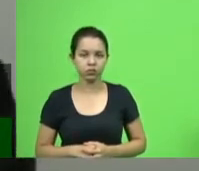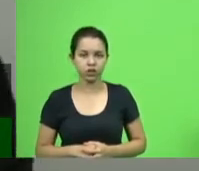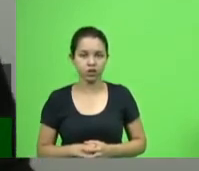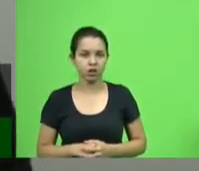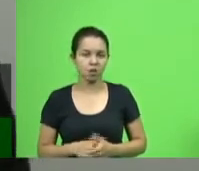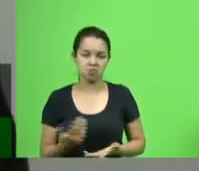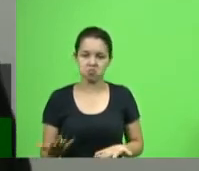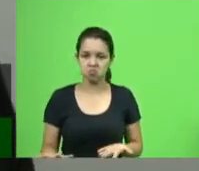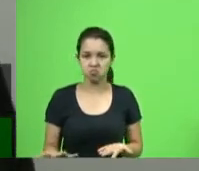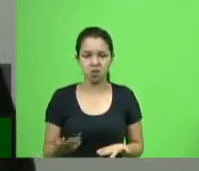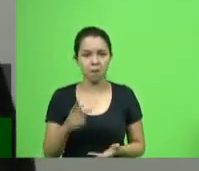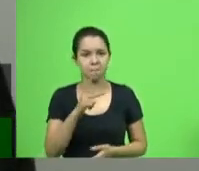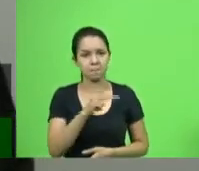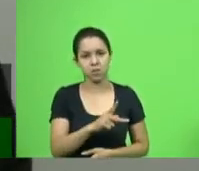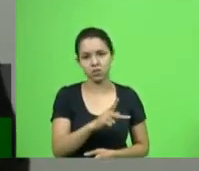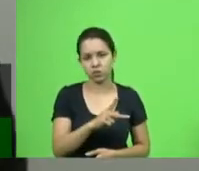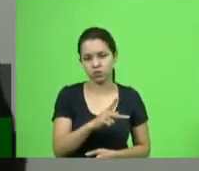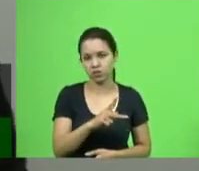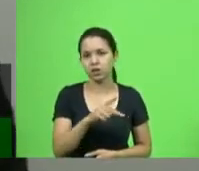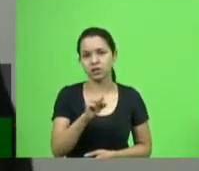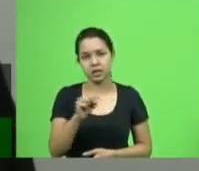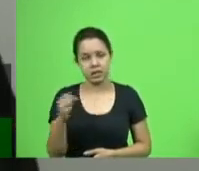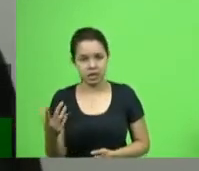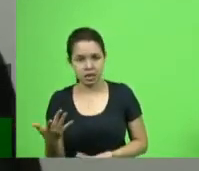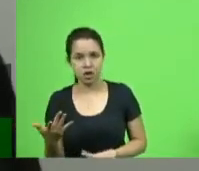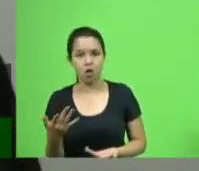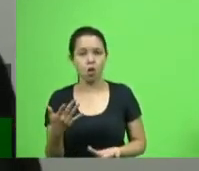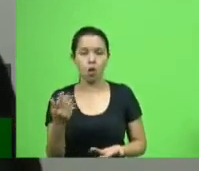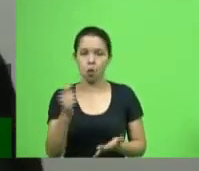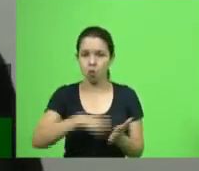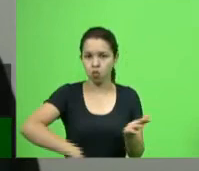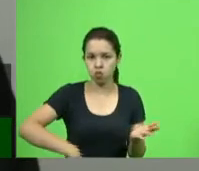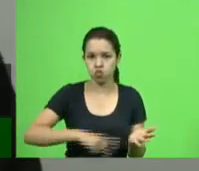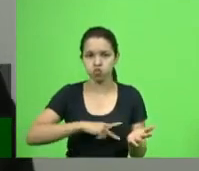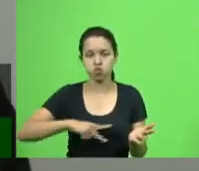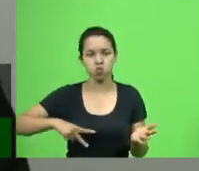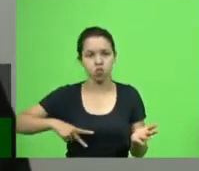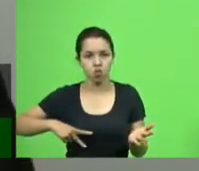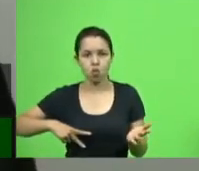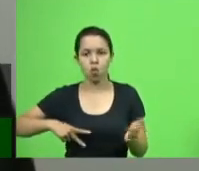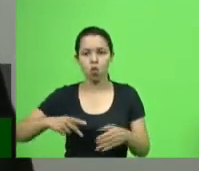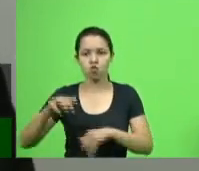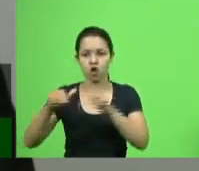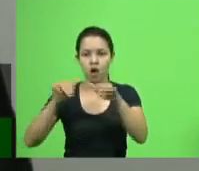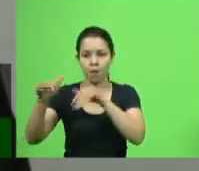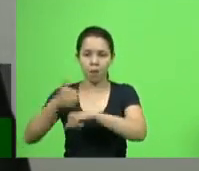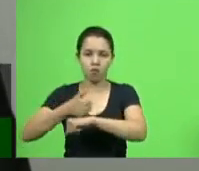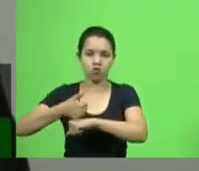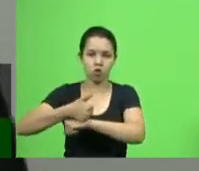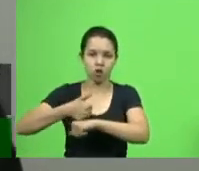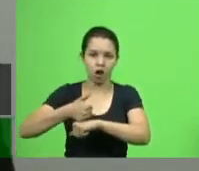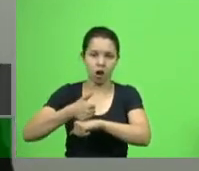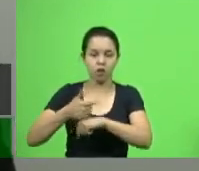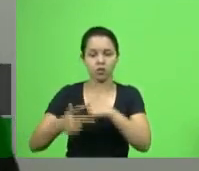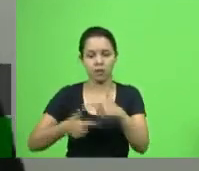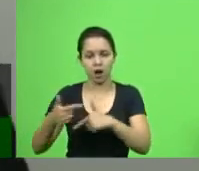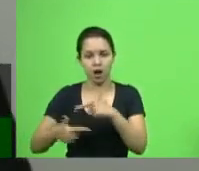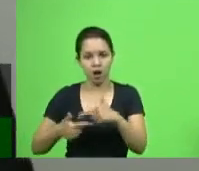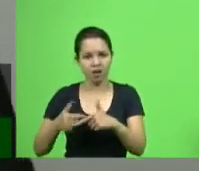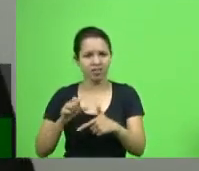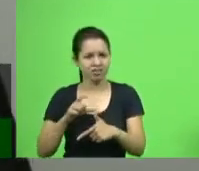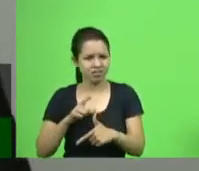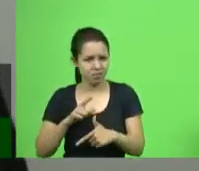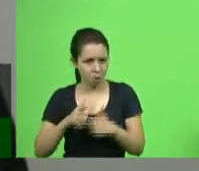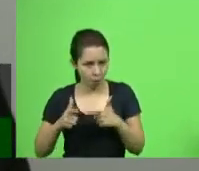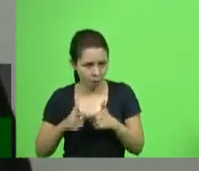ou seletivo, ou concurso público, para que os funcionários possam atuar naquela área, tem problema, responsabilize quem fez.